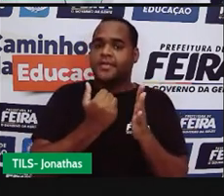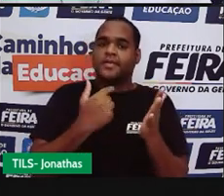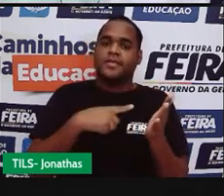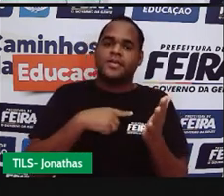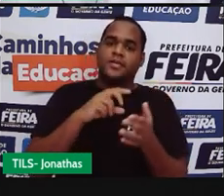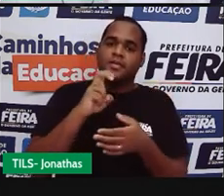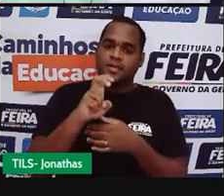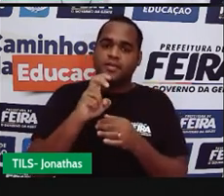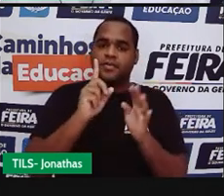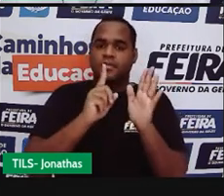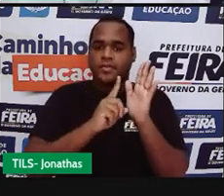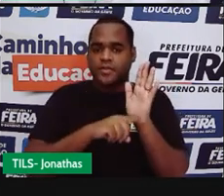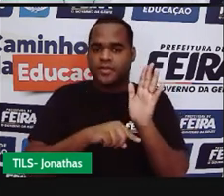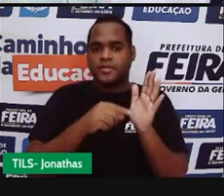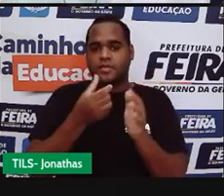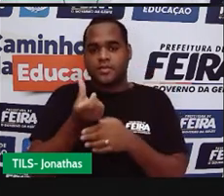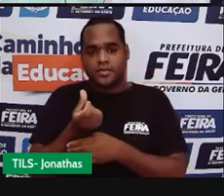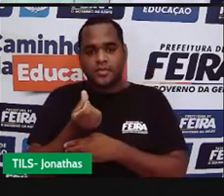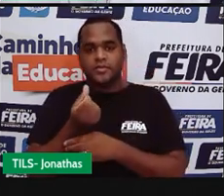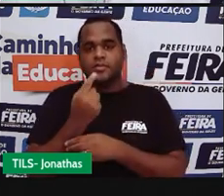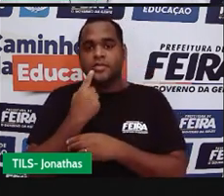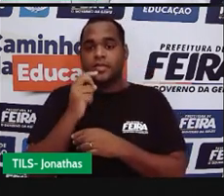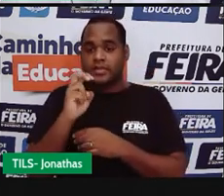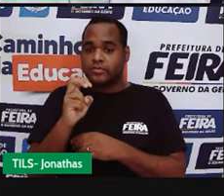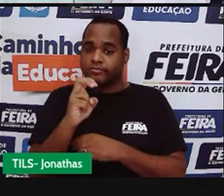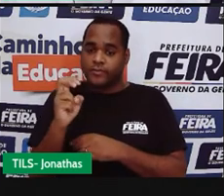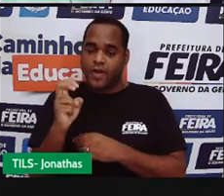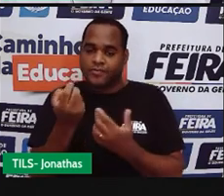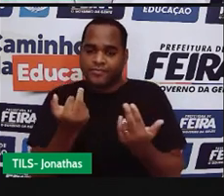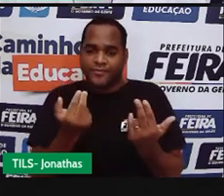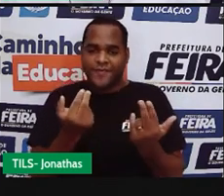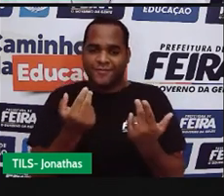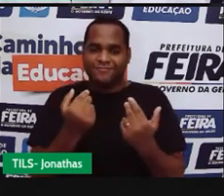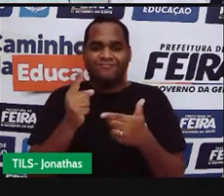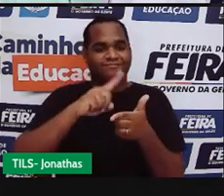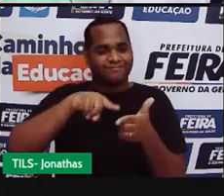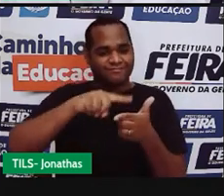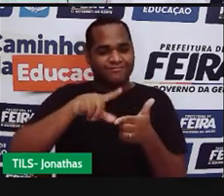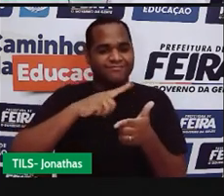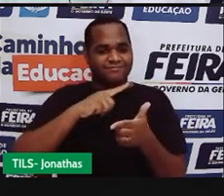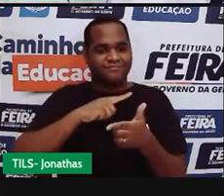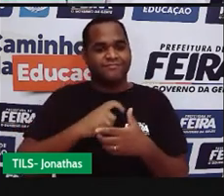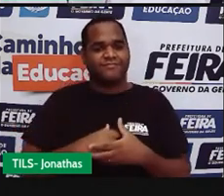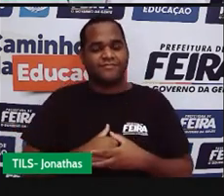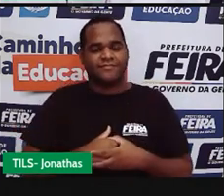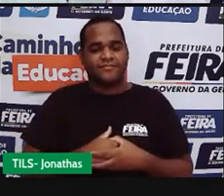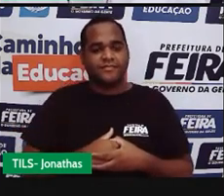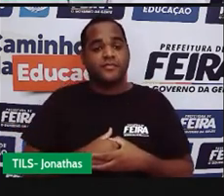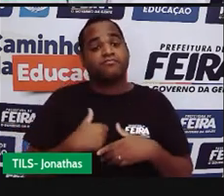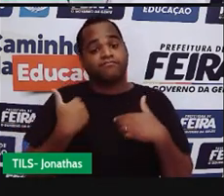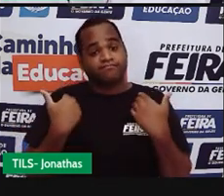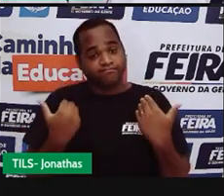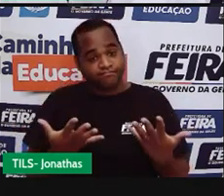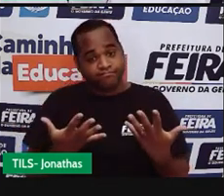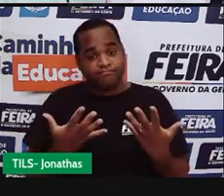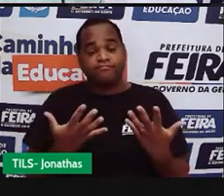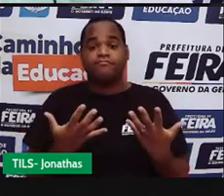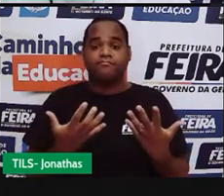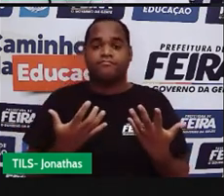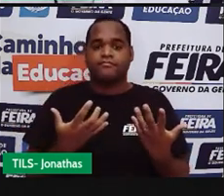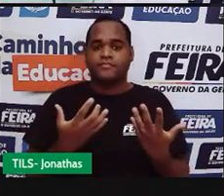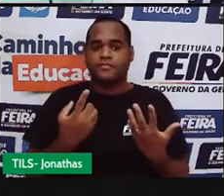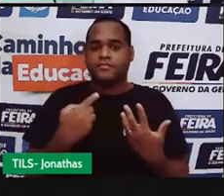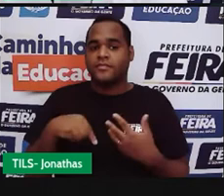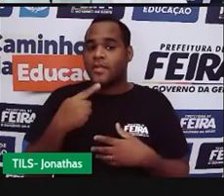menor do que cinco. Cinco é igual a cinco. Então, aqui já deu problema. Por isso que